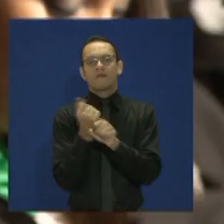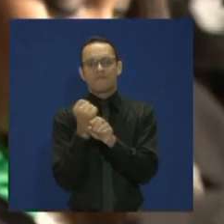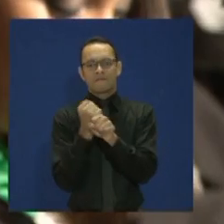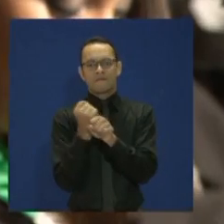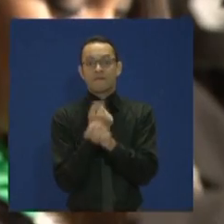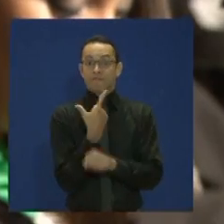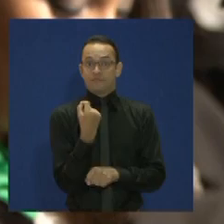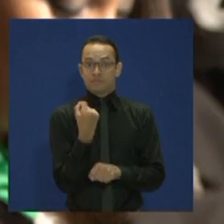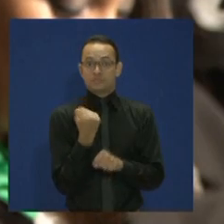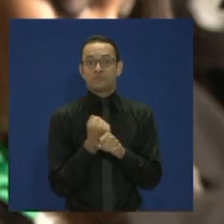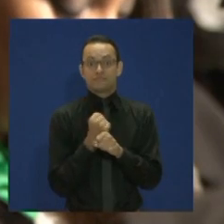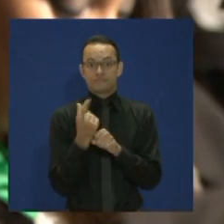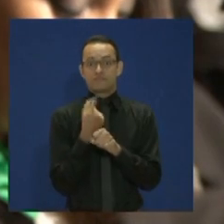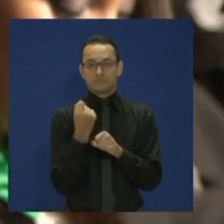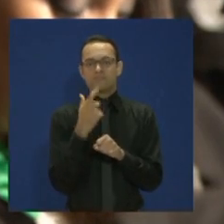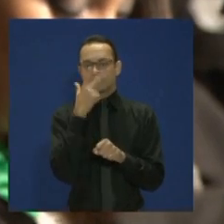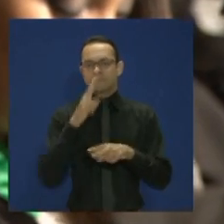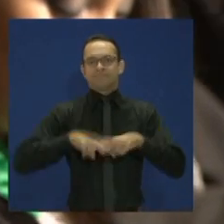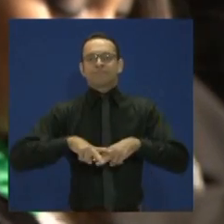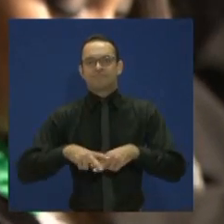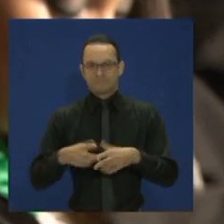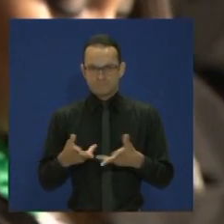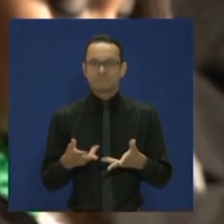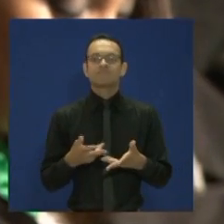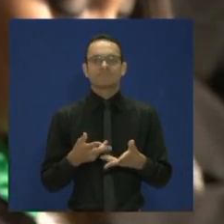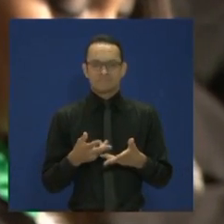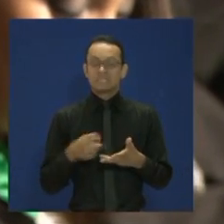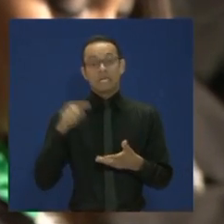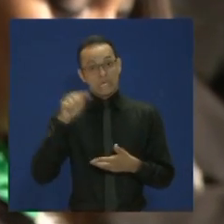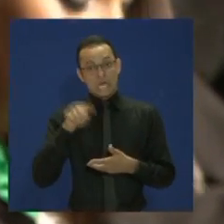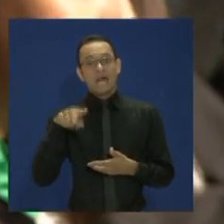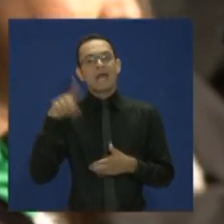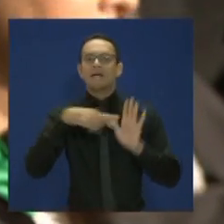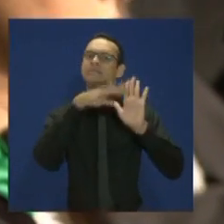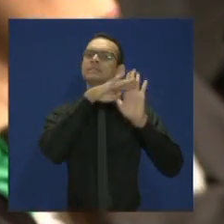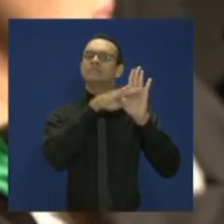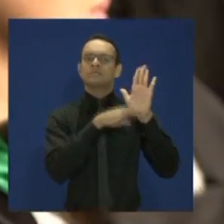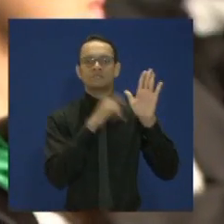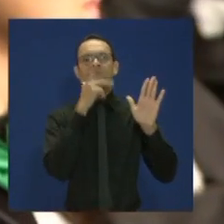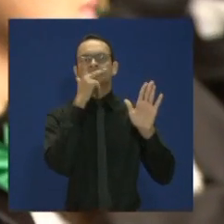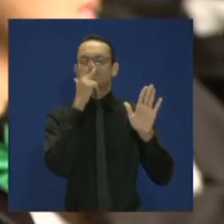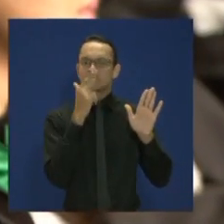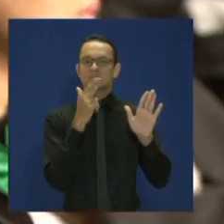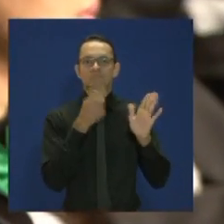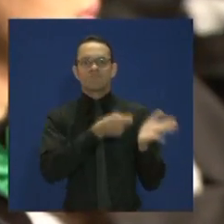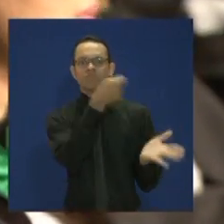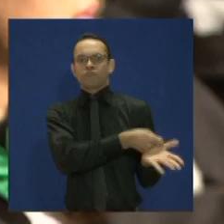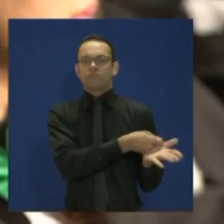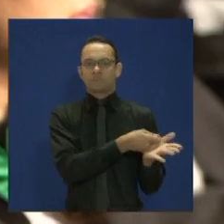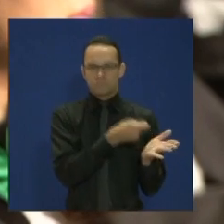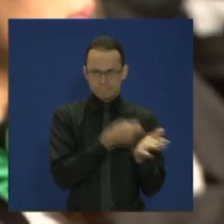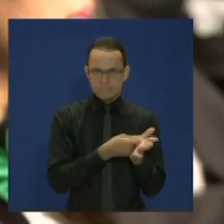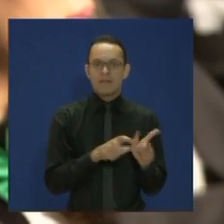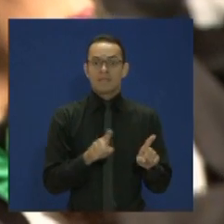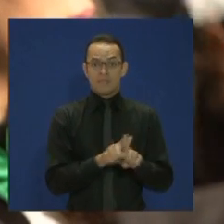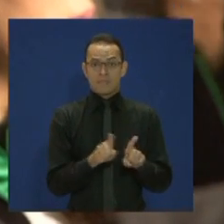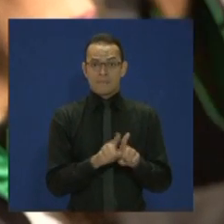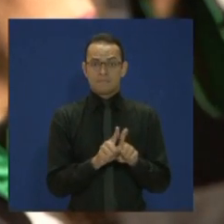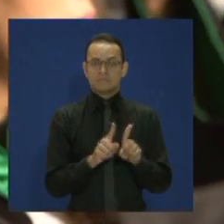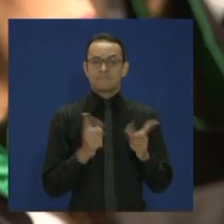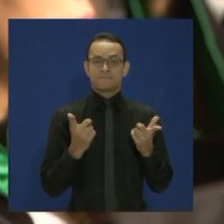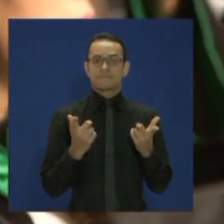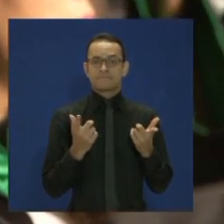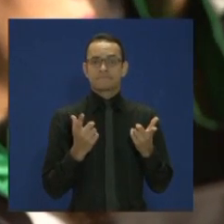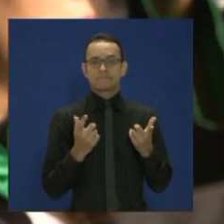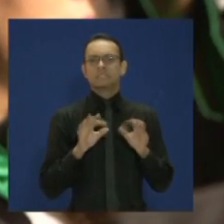Esta é uma prescrição longa e dura a ser aplicada em um país que tem ainda